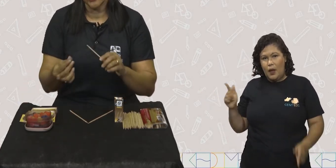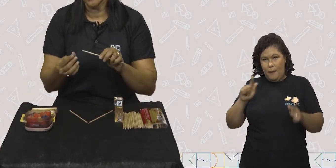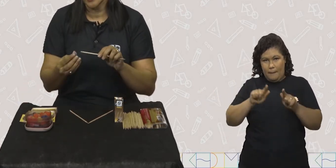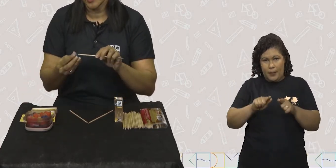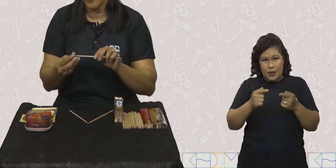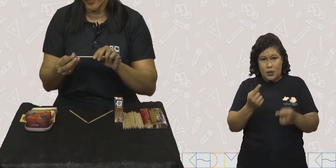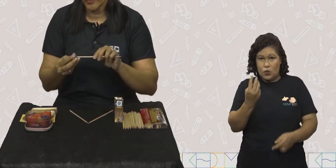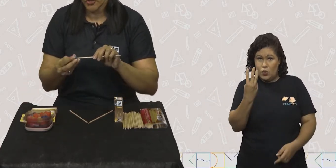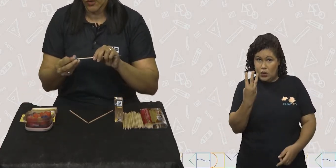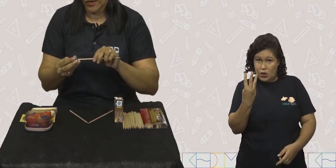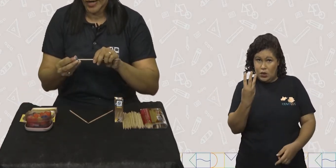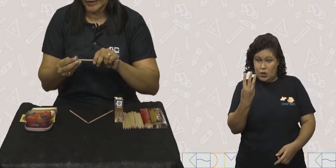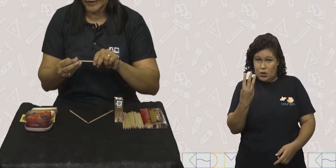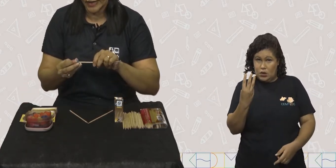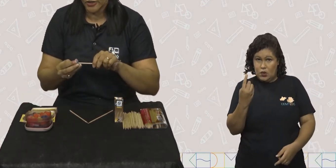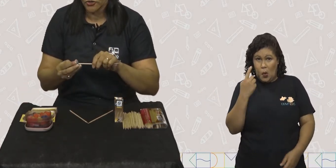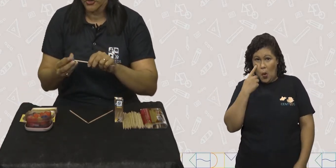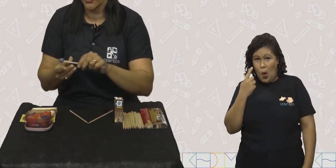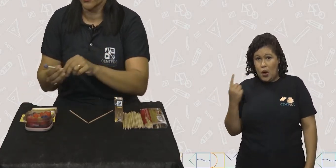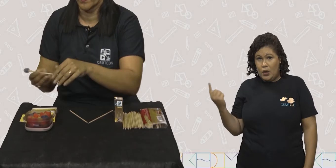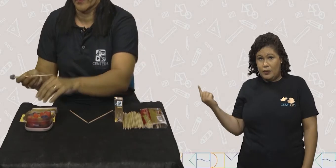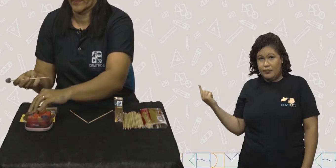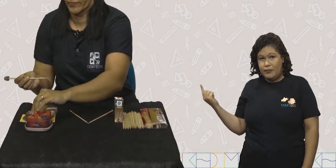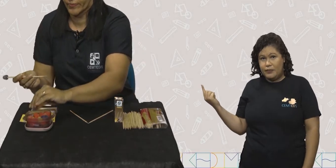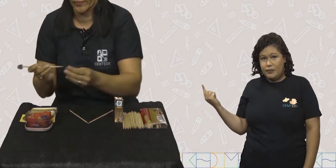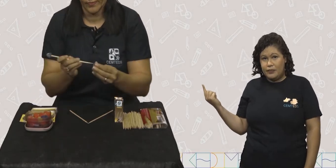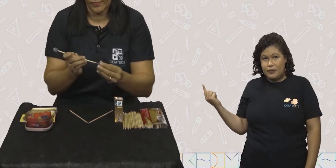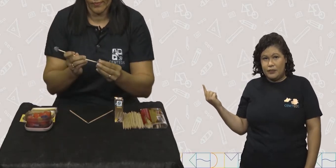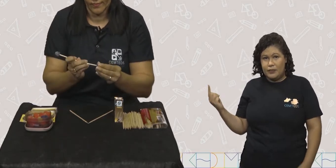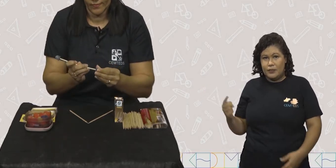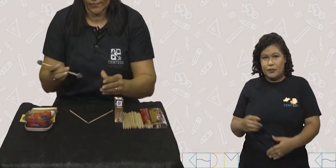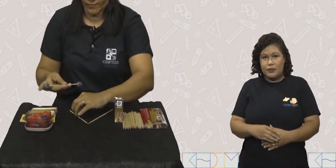palitos e vamos colocar na jujuba.